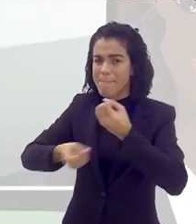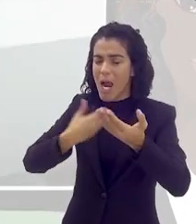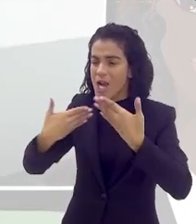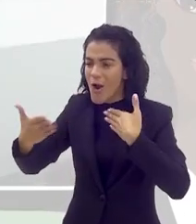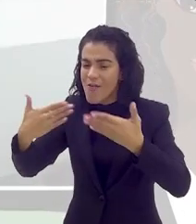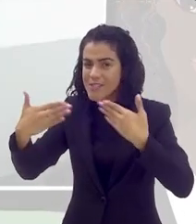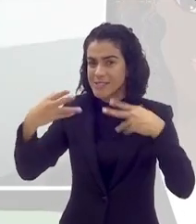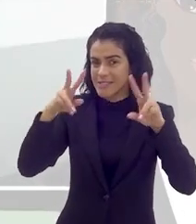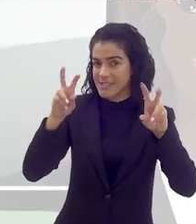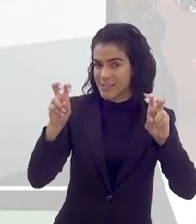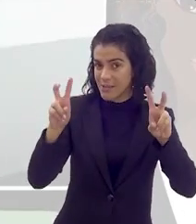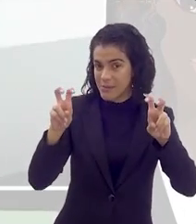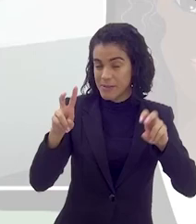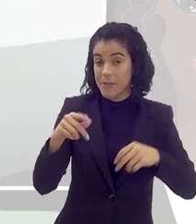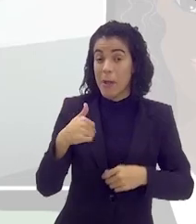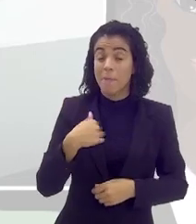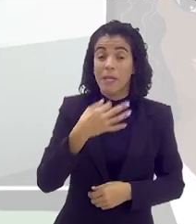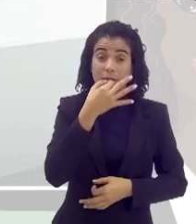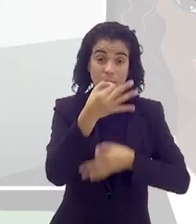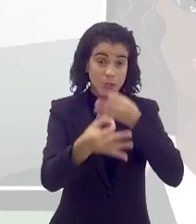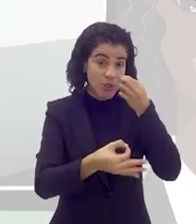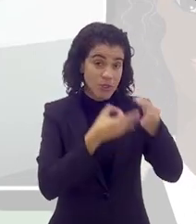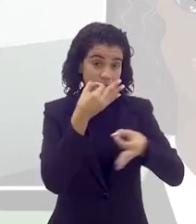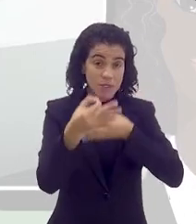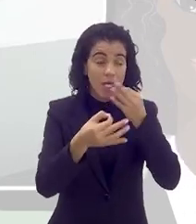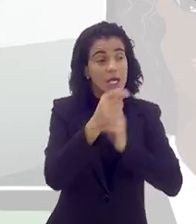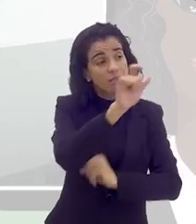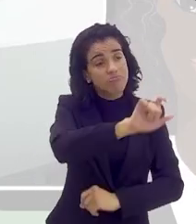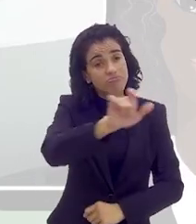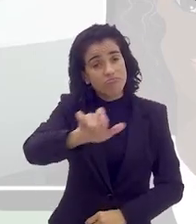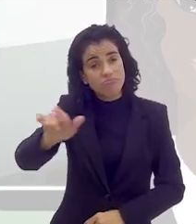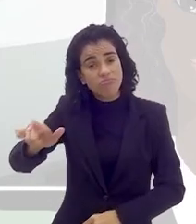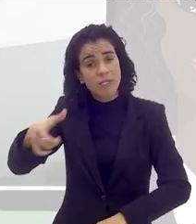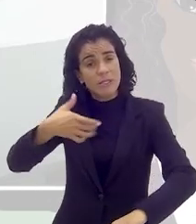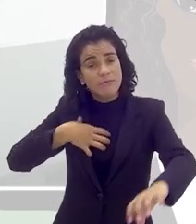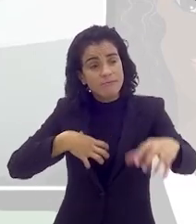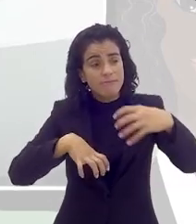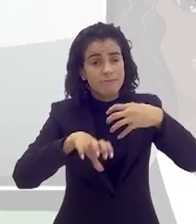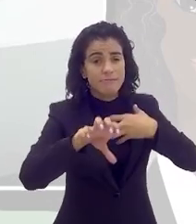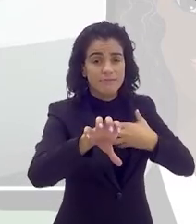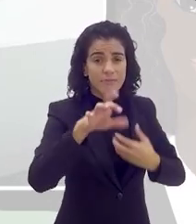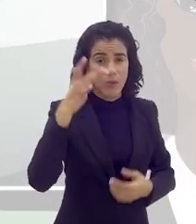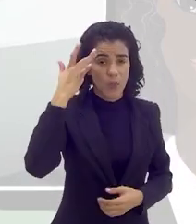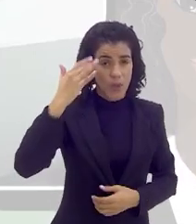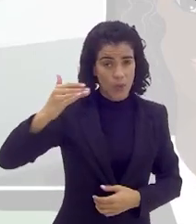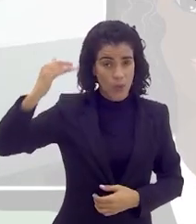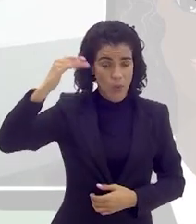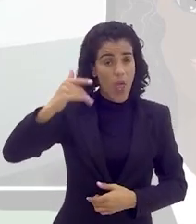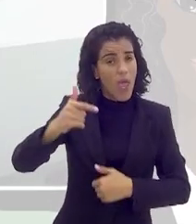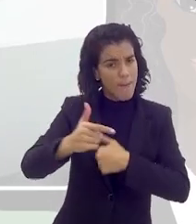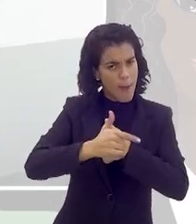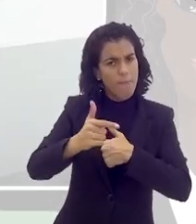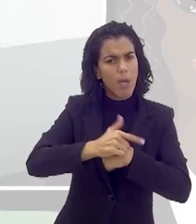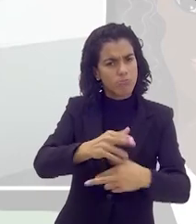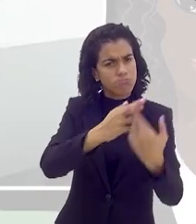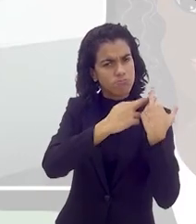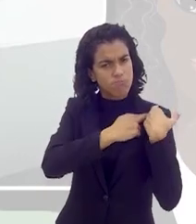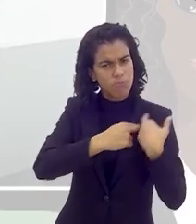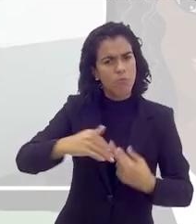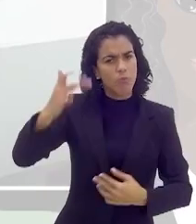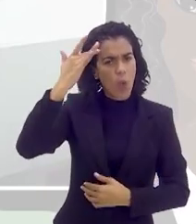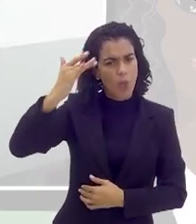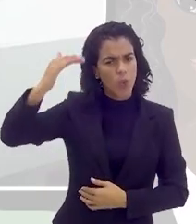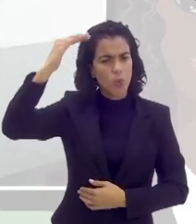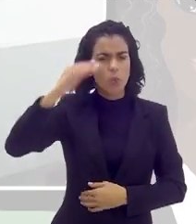isso, para a gente pensar junto, pensar alto sobre isso. A minha sugestão é que as pessoas se coloquem no lugar dos adultos, é papel do